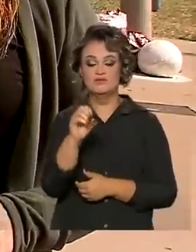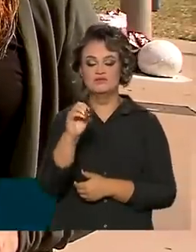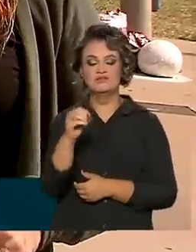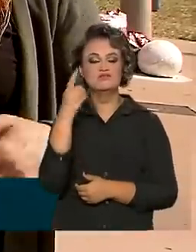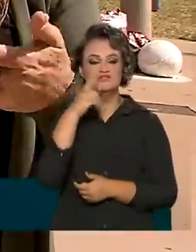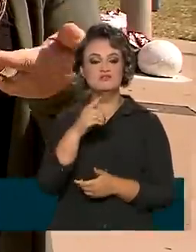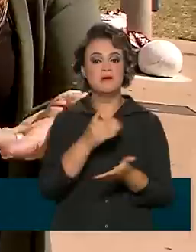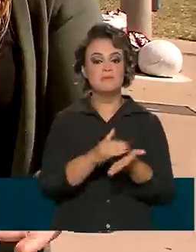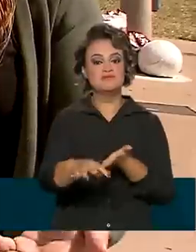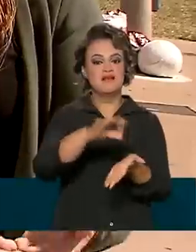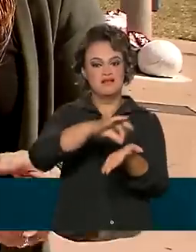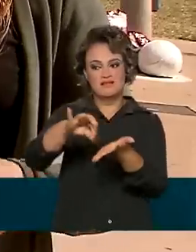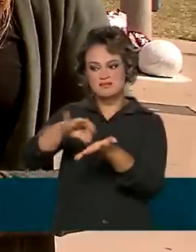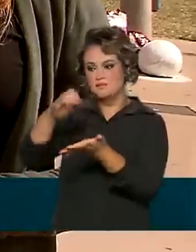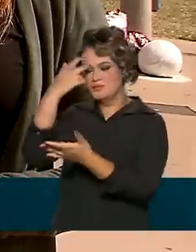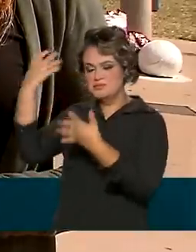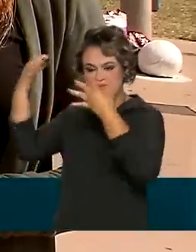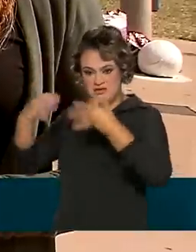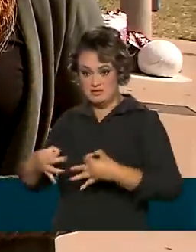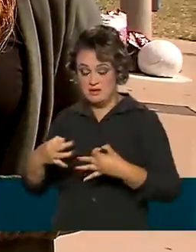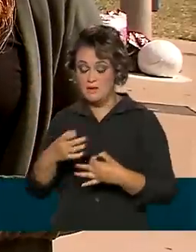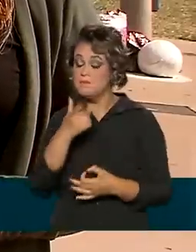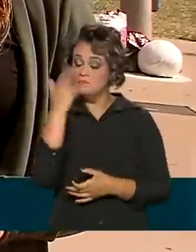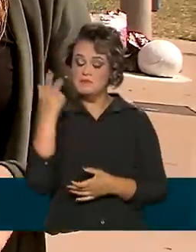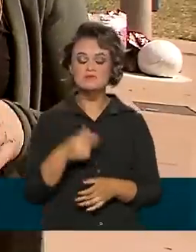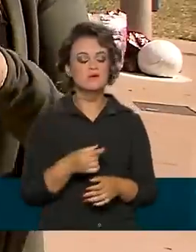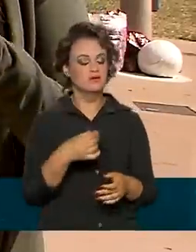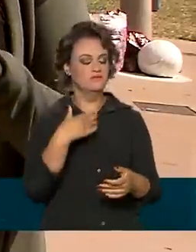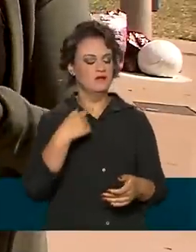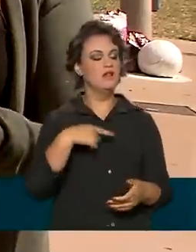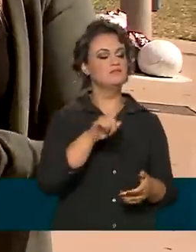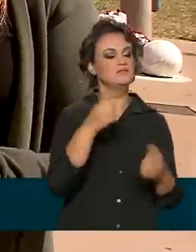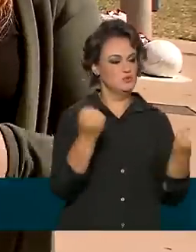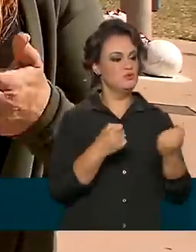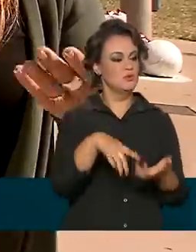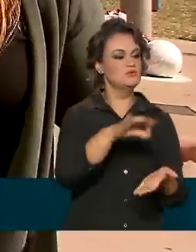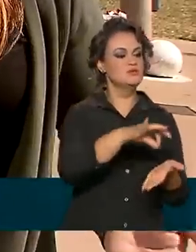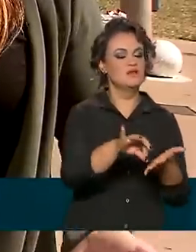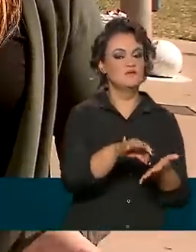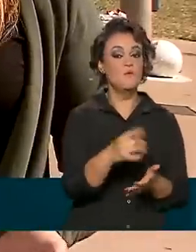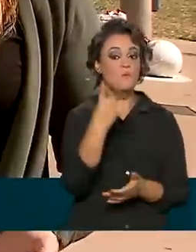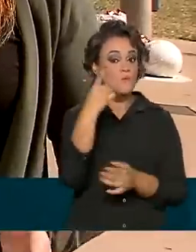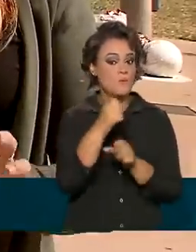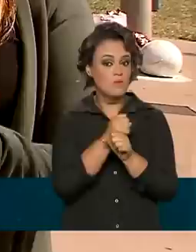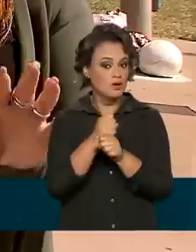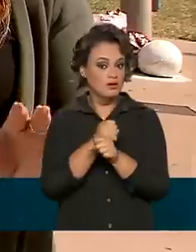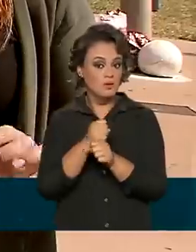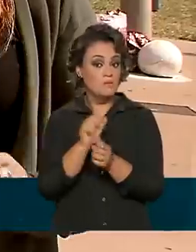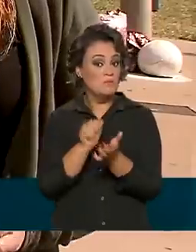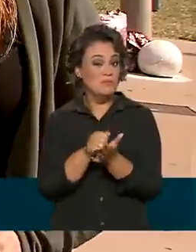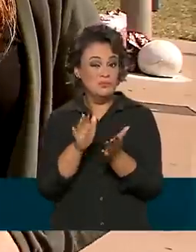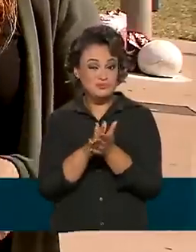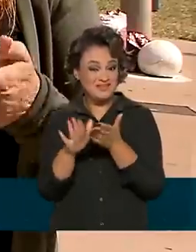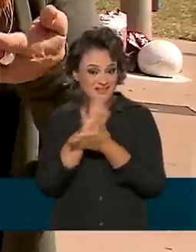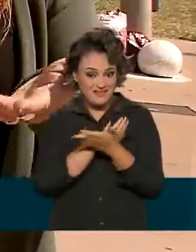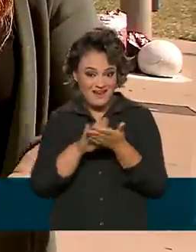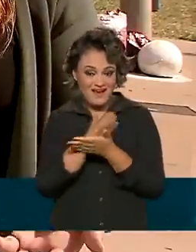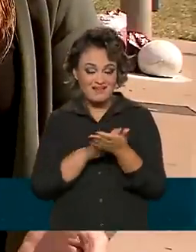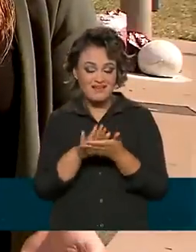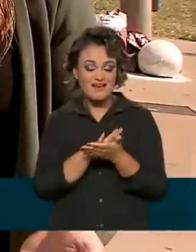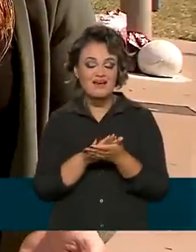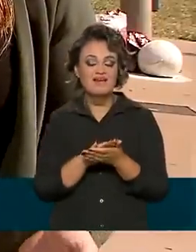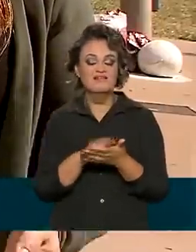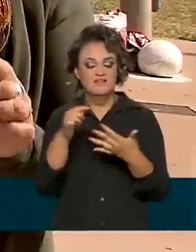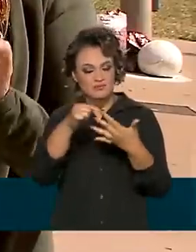cadastro e os condutores que se inscreverem no novo sistema e ficarem um ano sem receber nenhuma multa terão